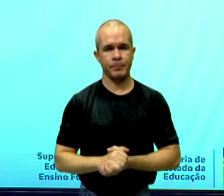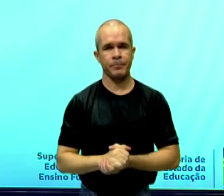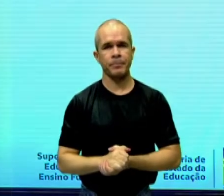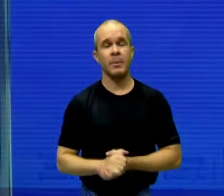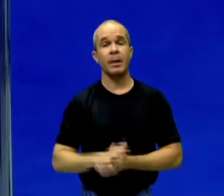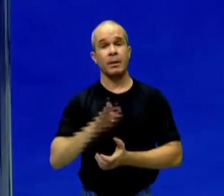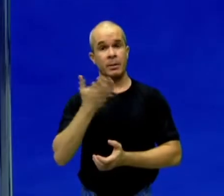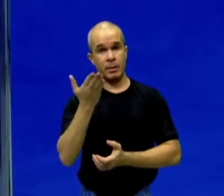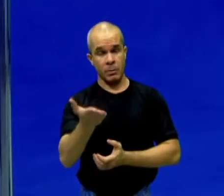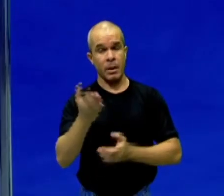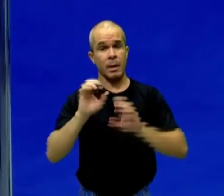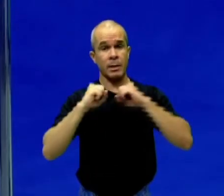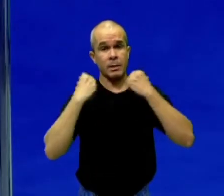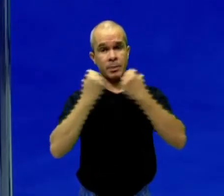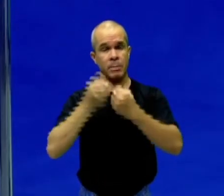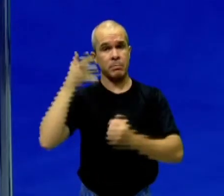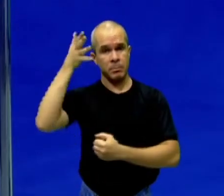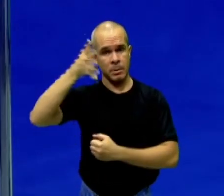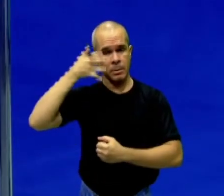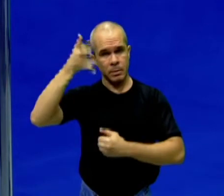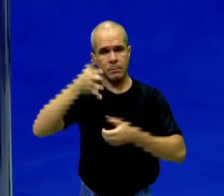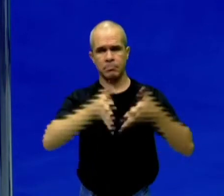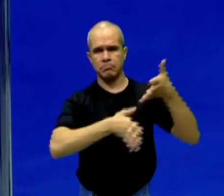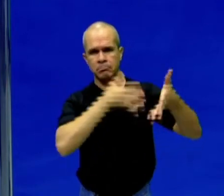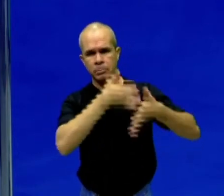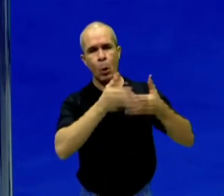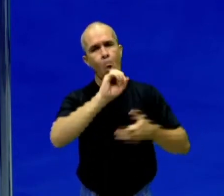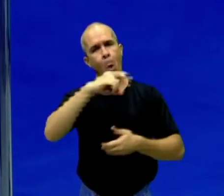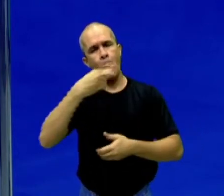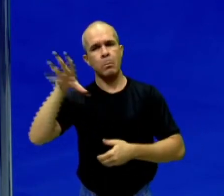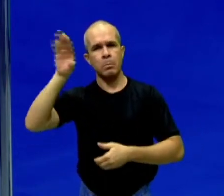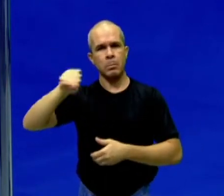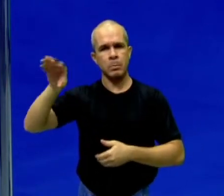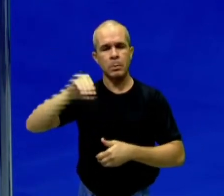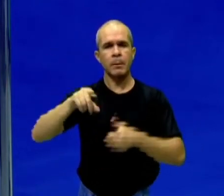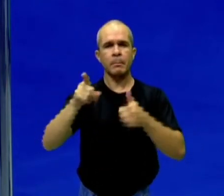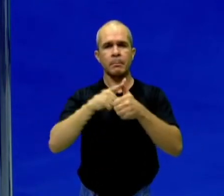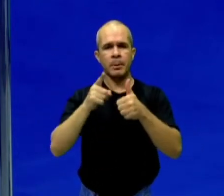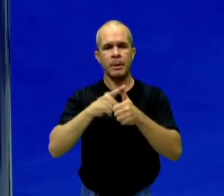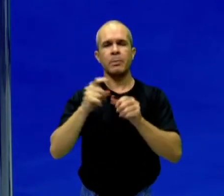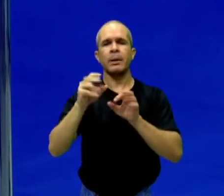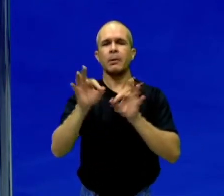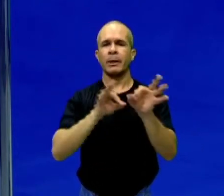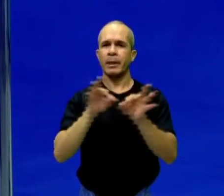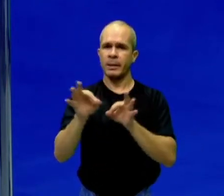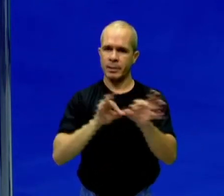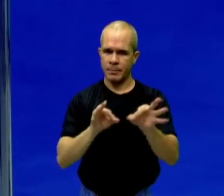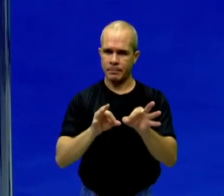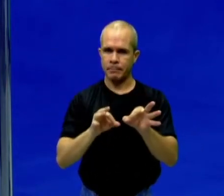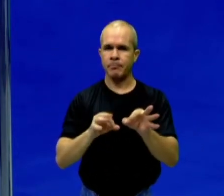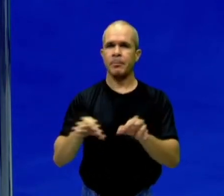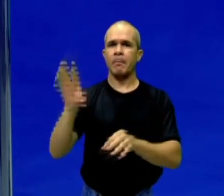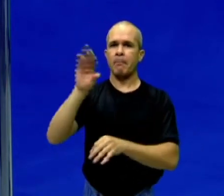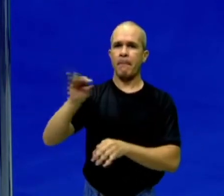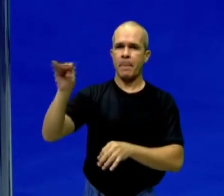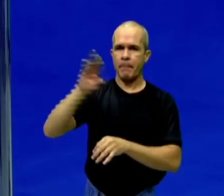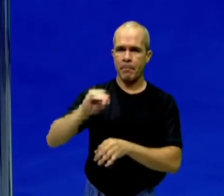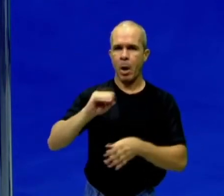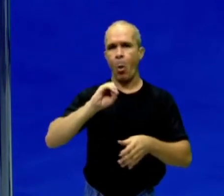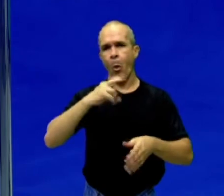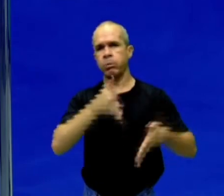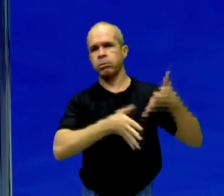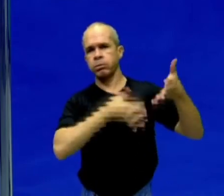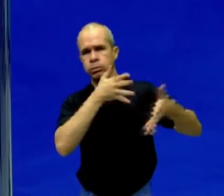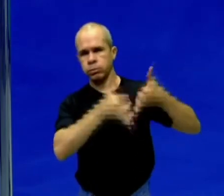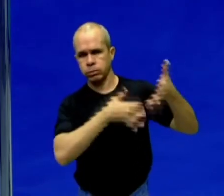Então, para apresentar um seminário, é necessário que eu tenha o planejamento e que eu organize a minha fala, a minha oralidade